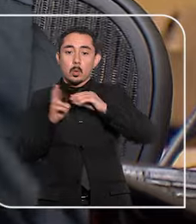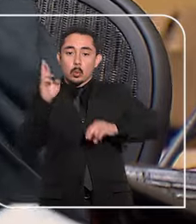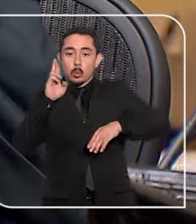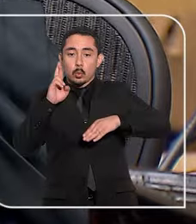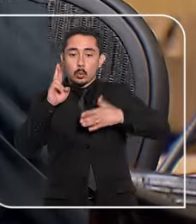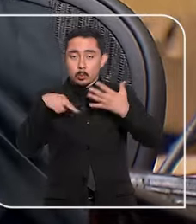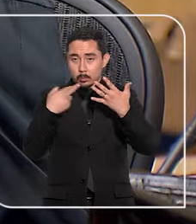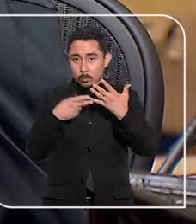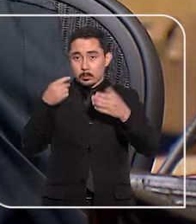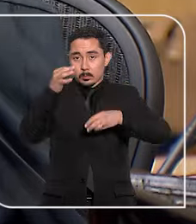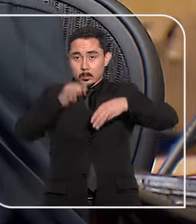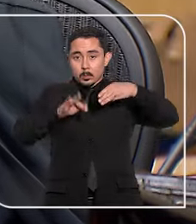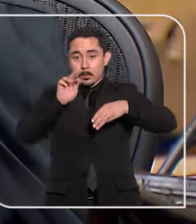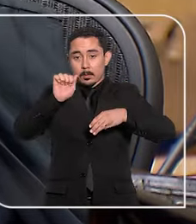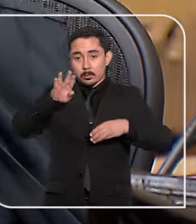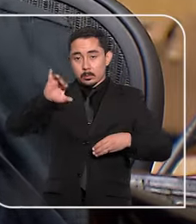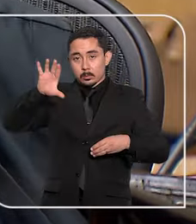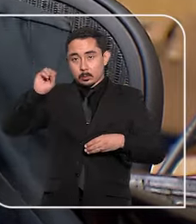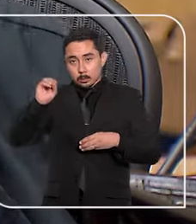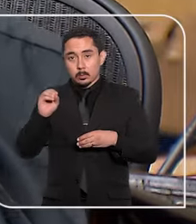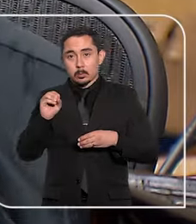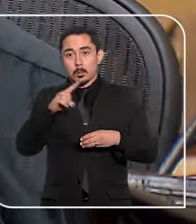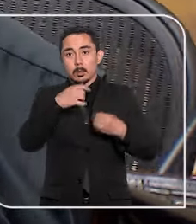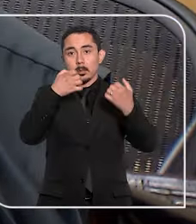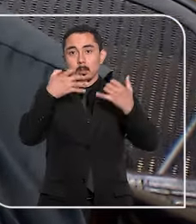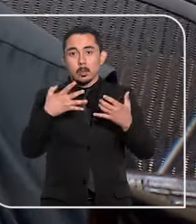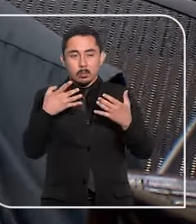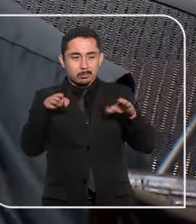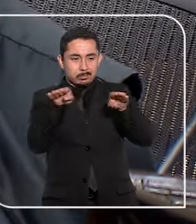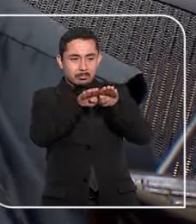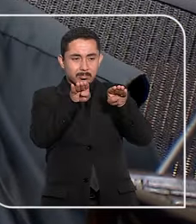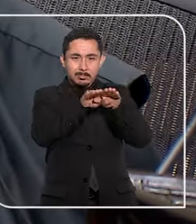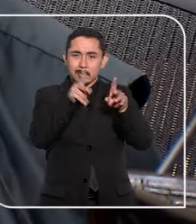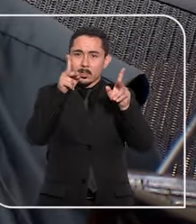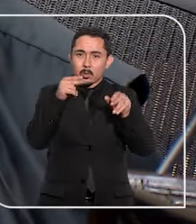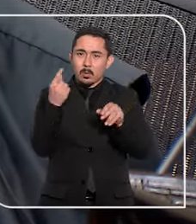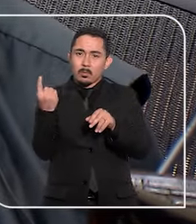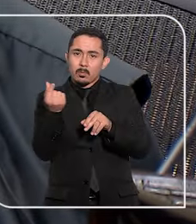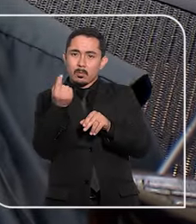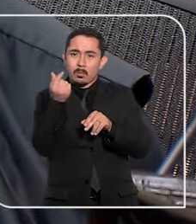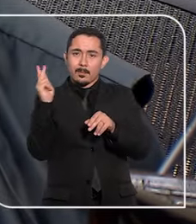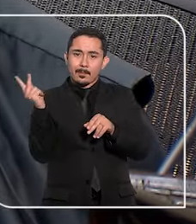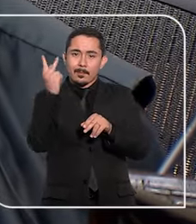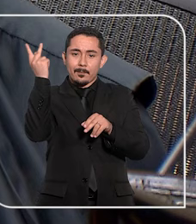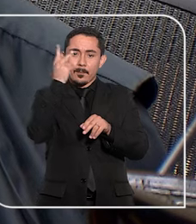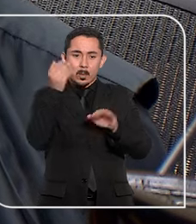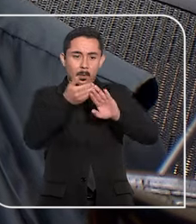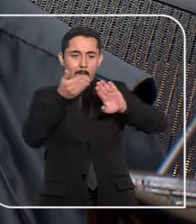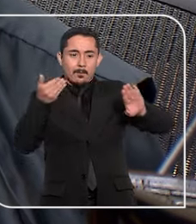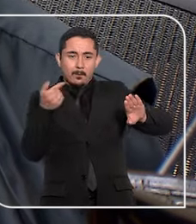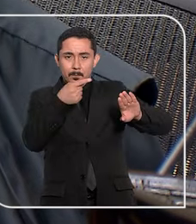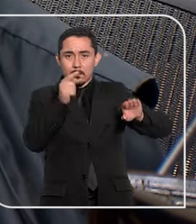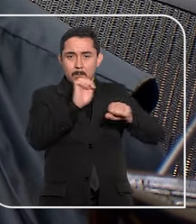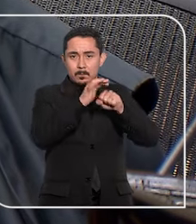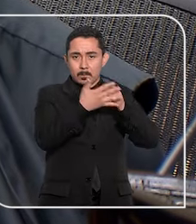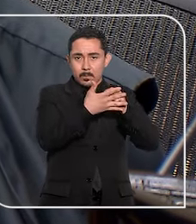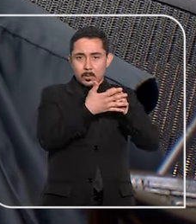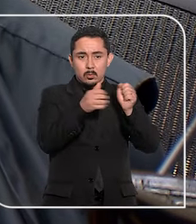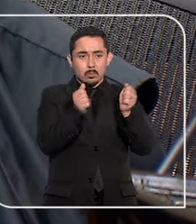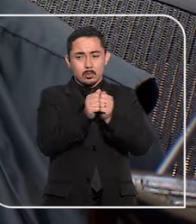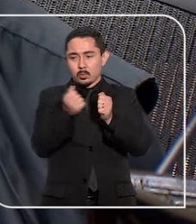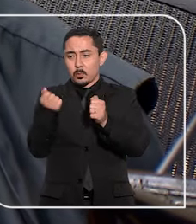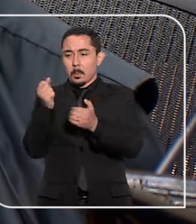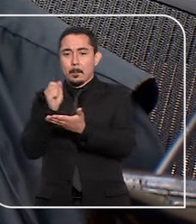recurso, ministro Francisco Falcão, explicou que não é possível equiparar os custos do afastamento em razão da pandemia